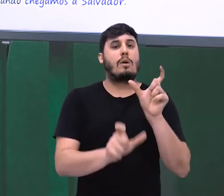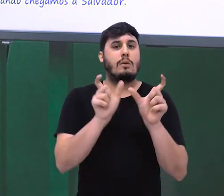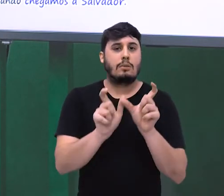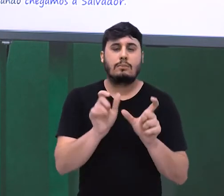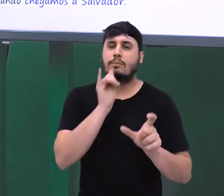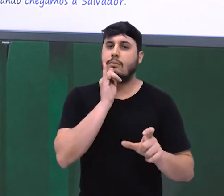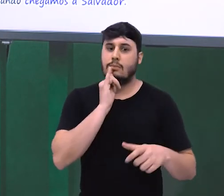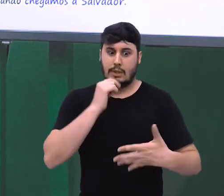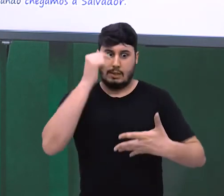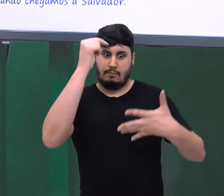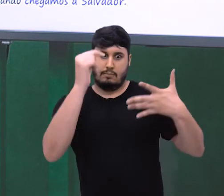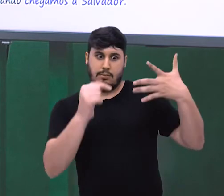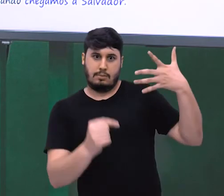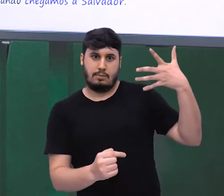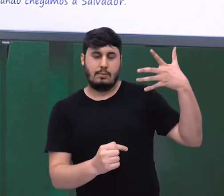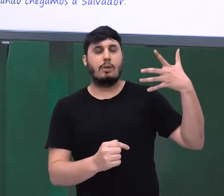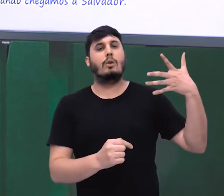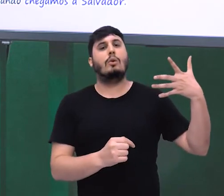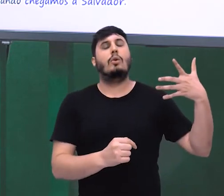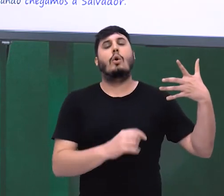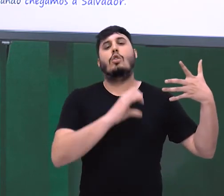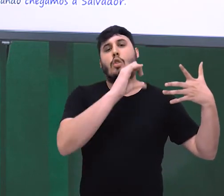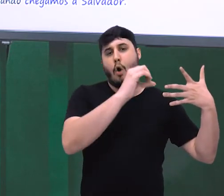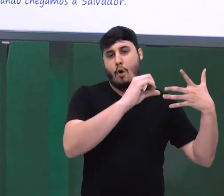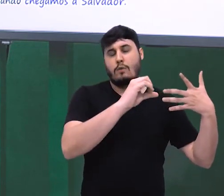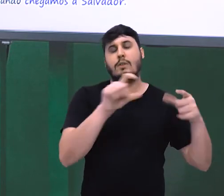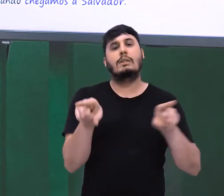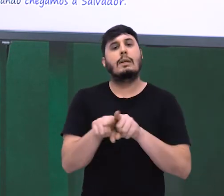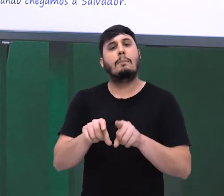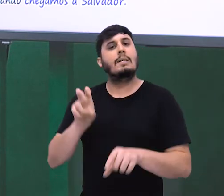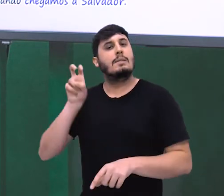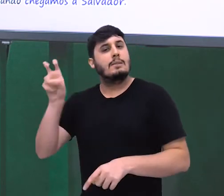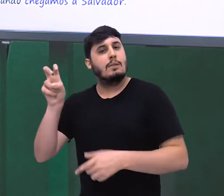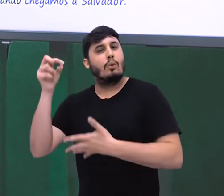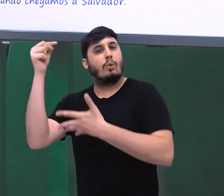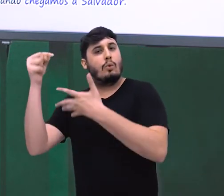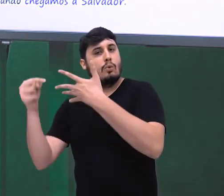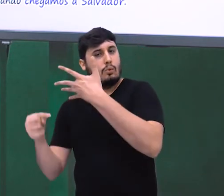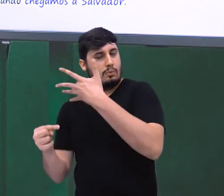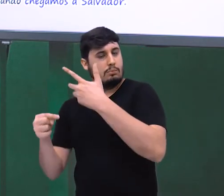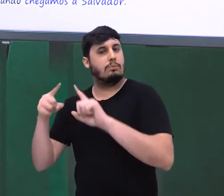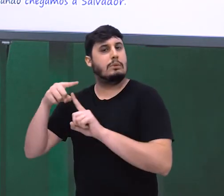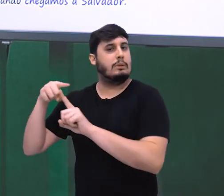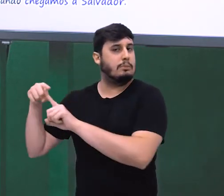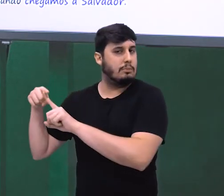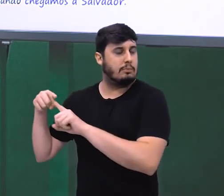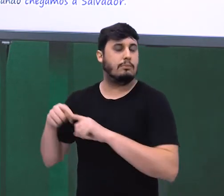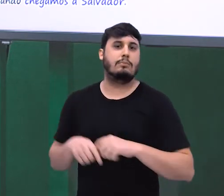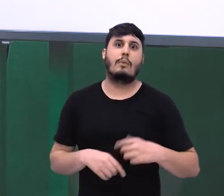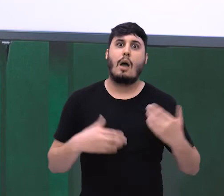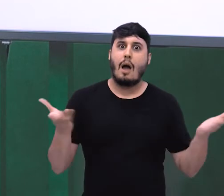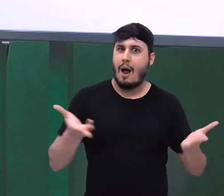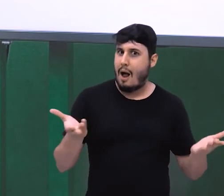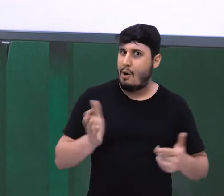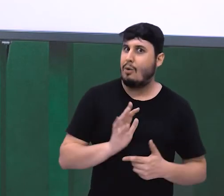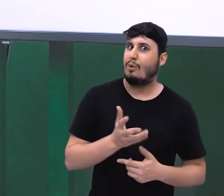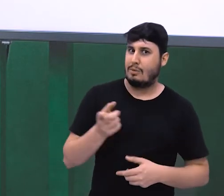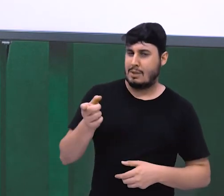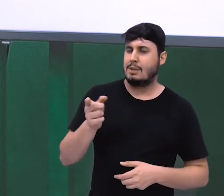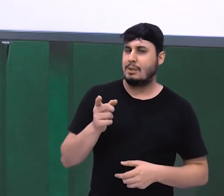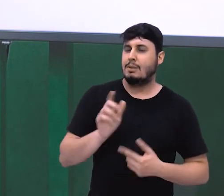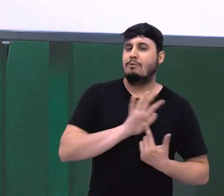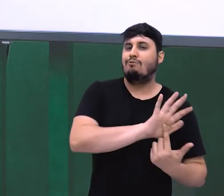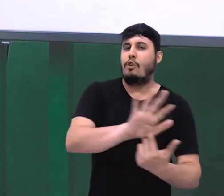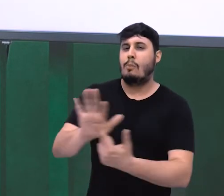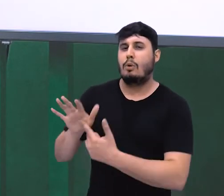adverbiais, cinco de coordenativas. E aí, agora vai facilitar a nossa vida para essa resolução